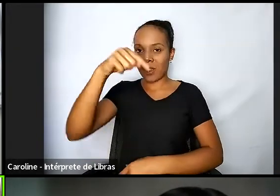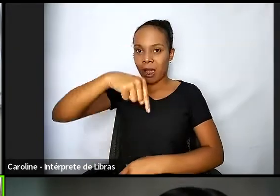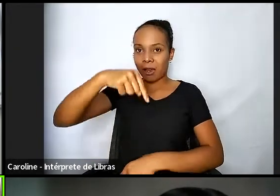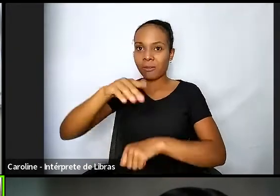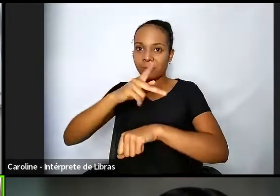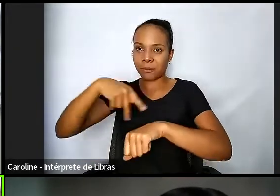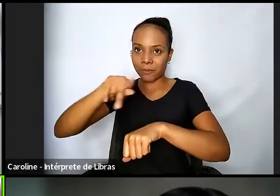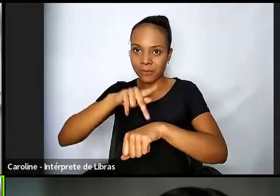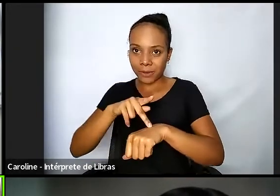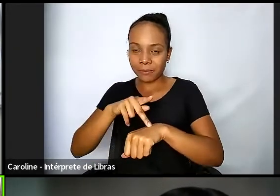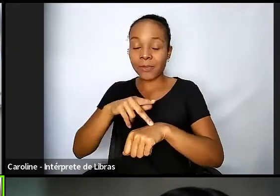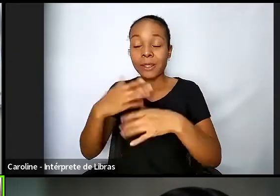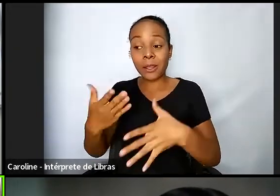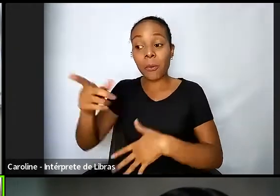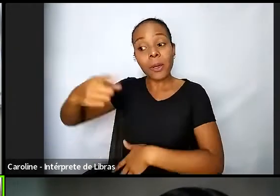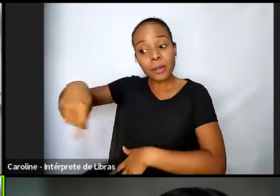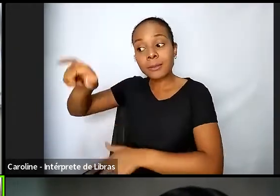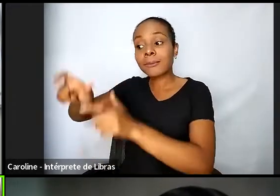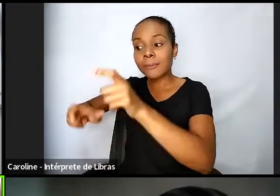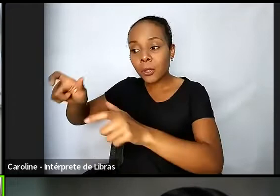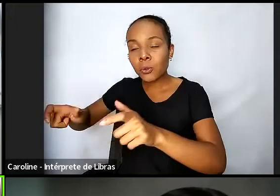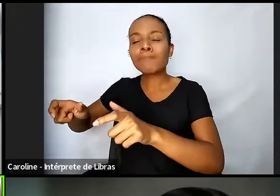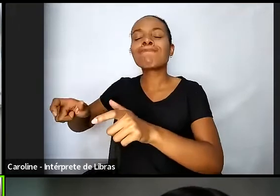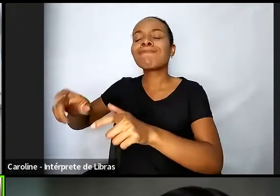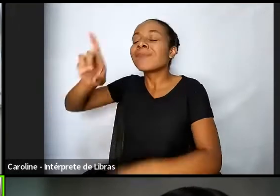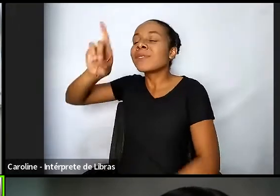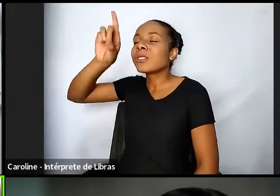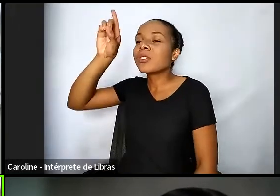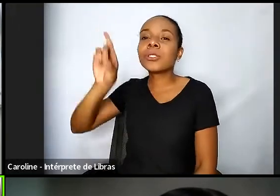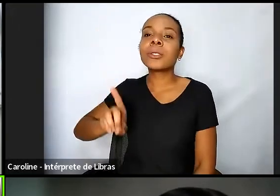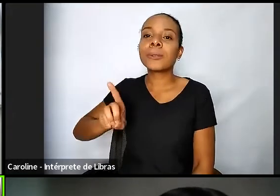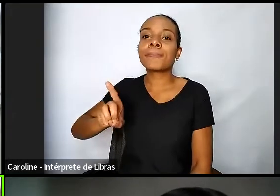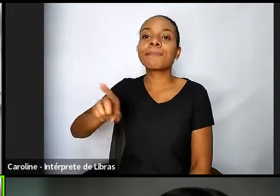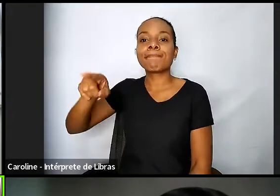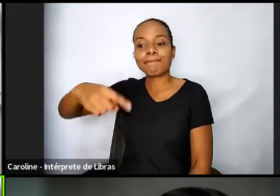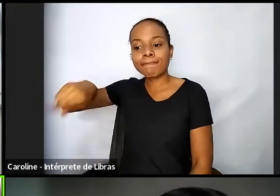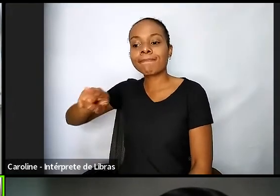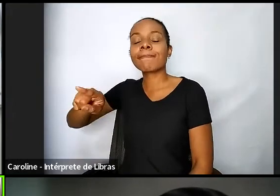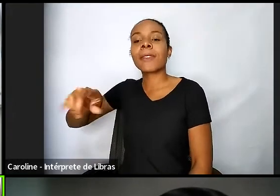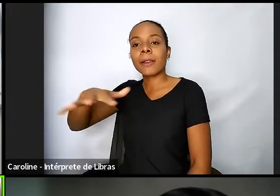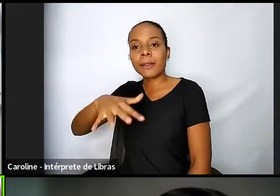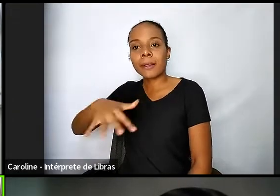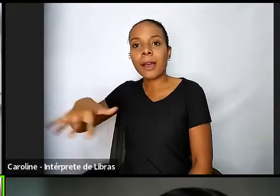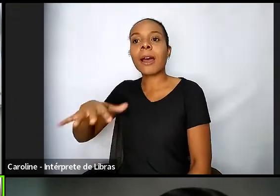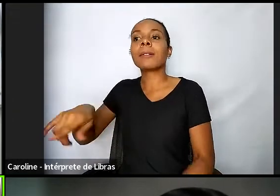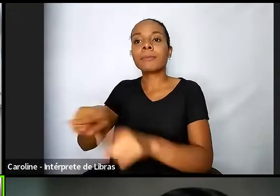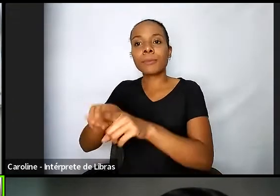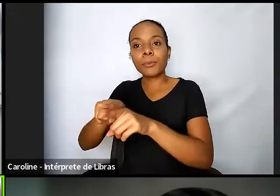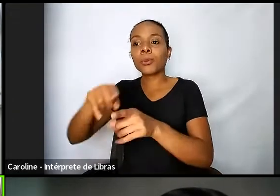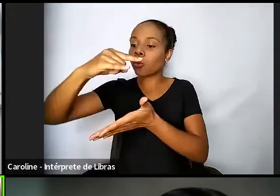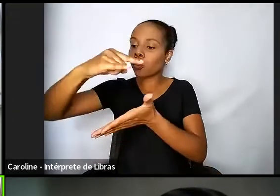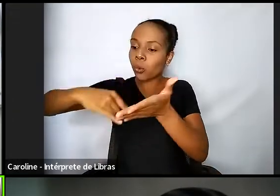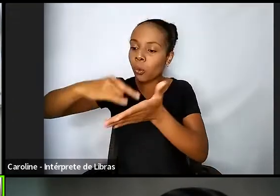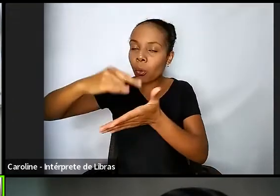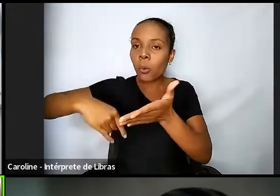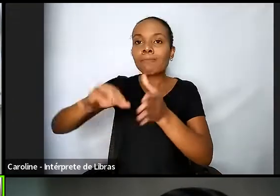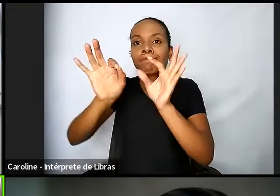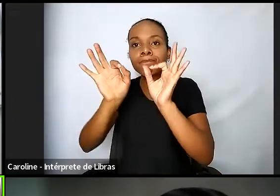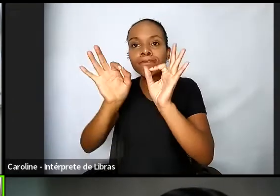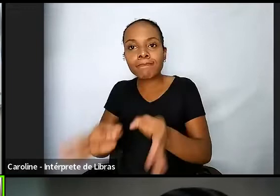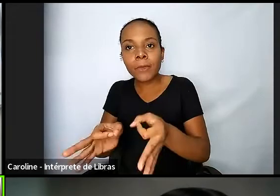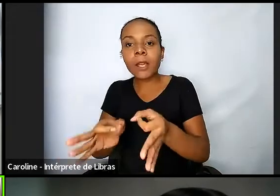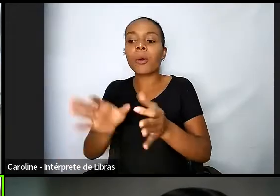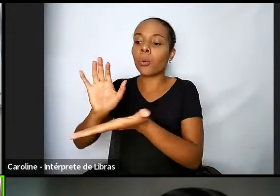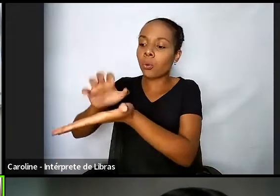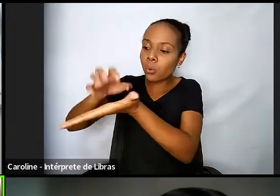ao exercício dessa cidadania elas têm direito a regularidade documental os órgãos têm que estar juntos porque